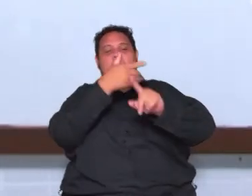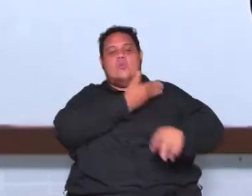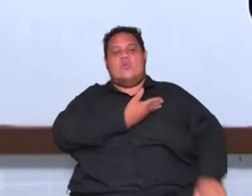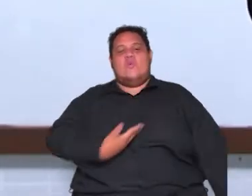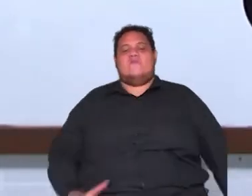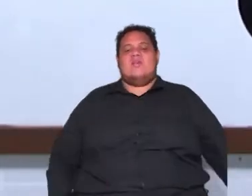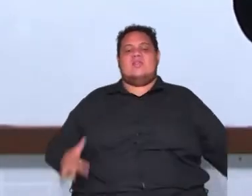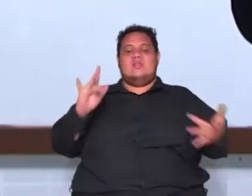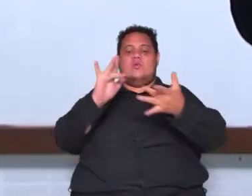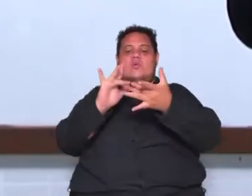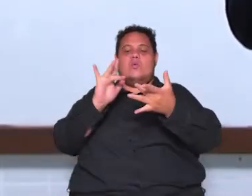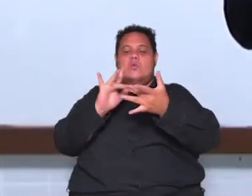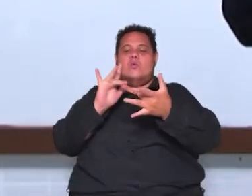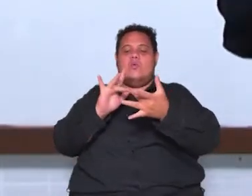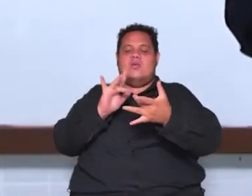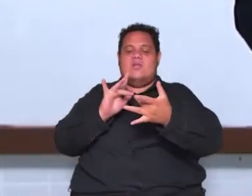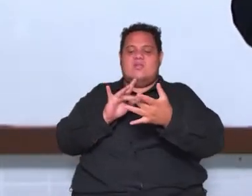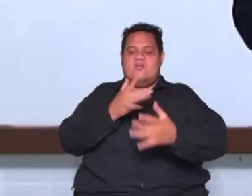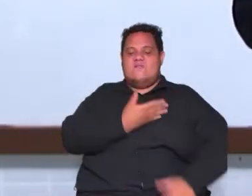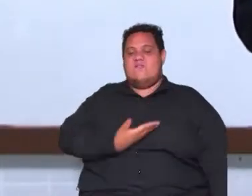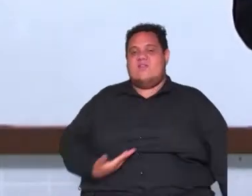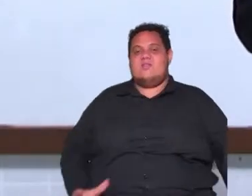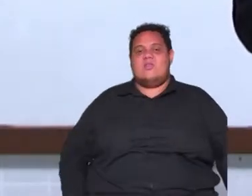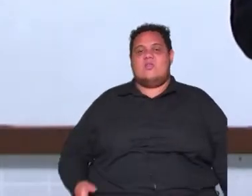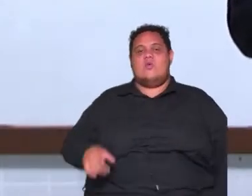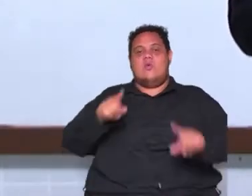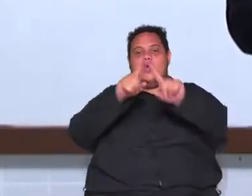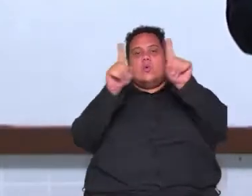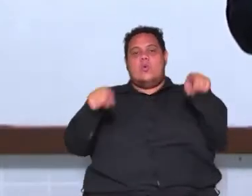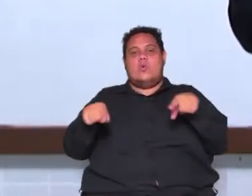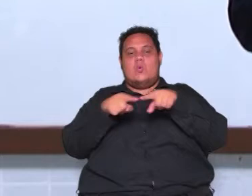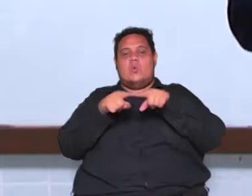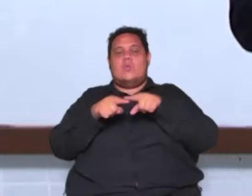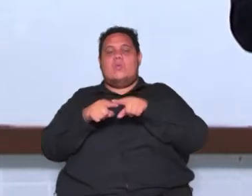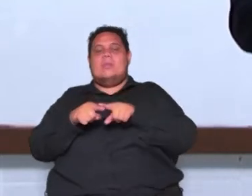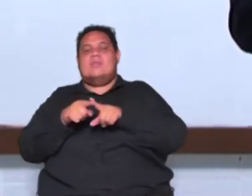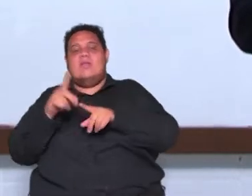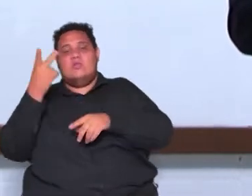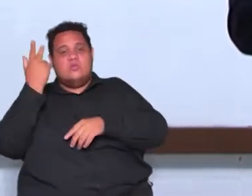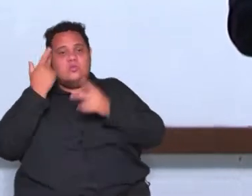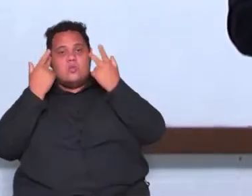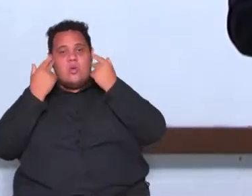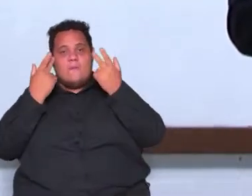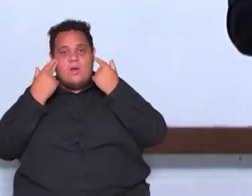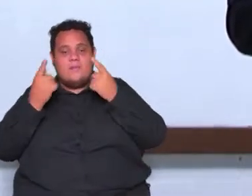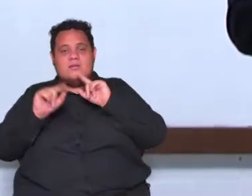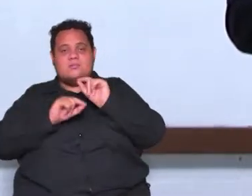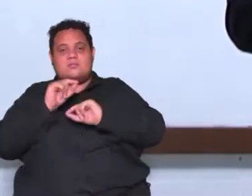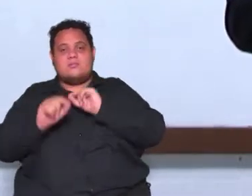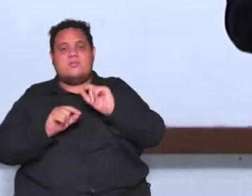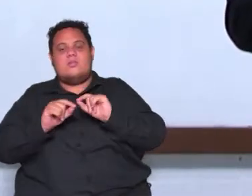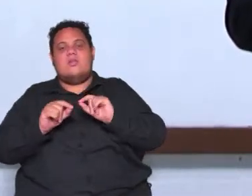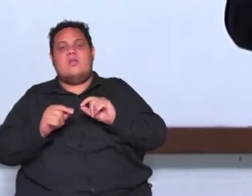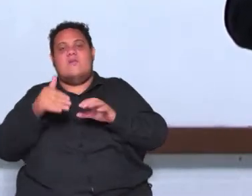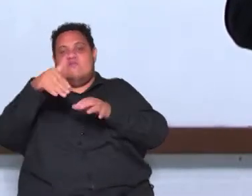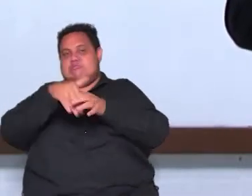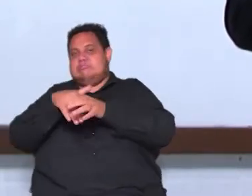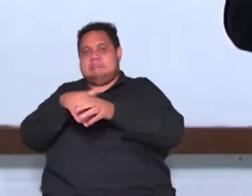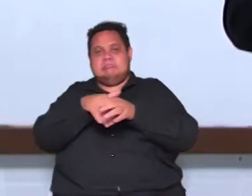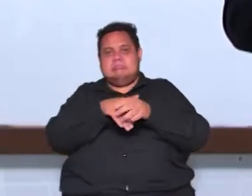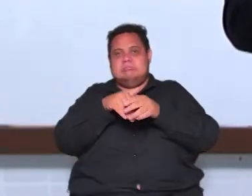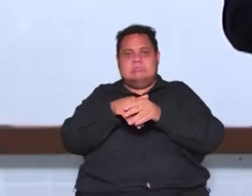consentir os governantes lhe governar através de um contrato e esse contrato normalmente está ligado ao voto